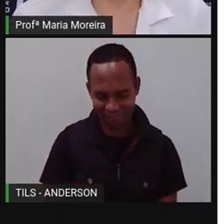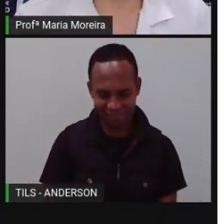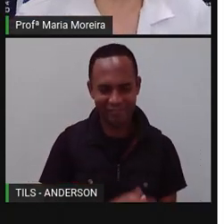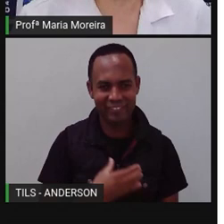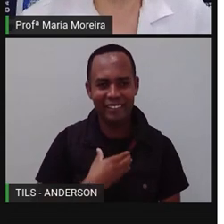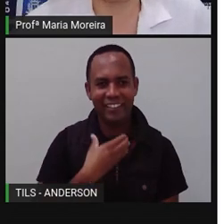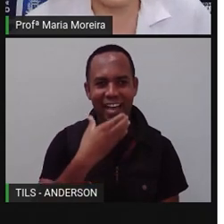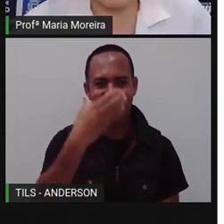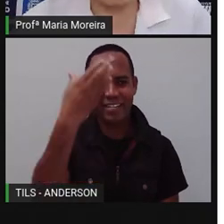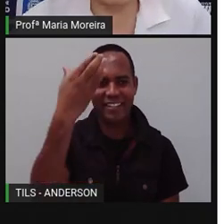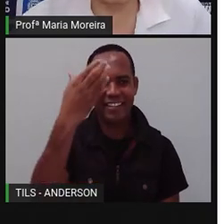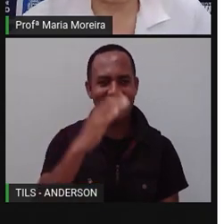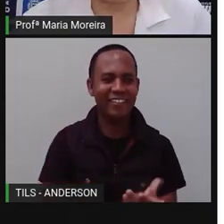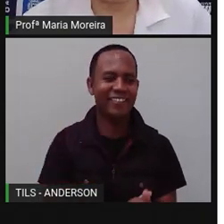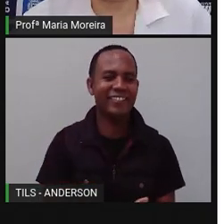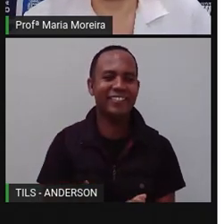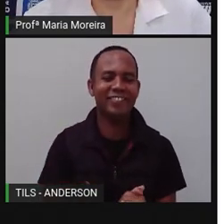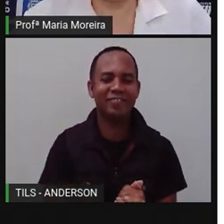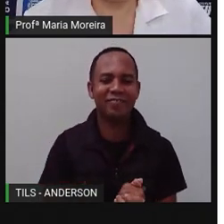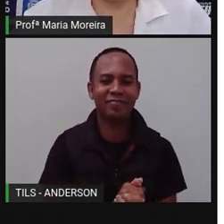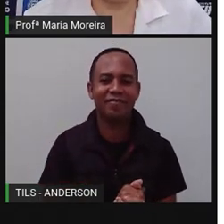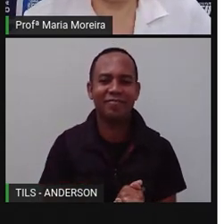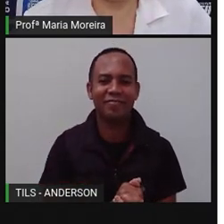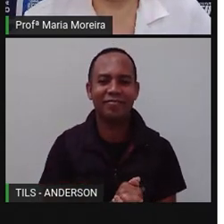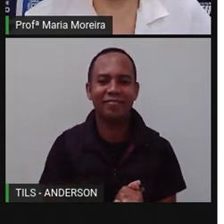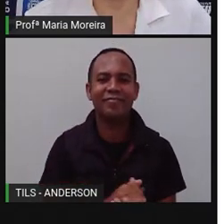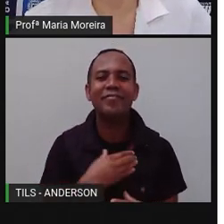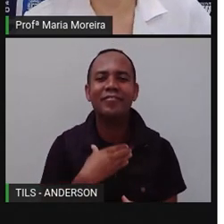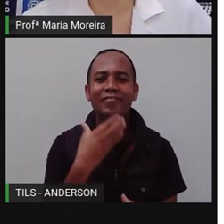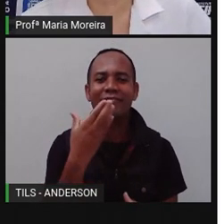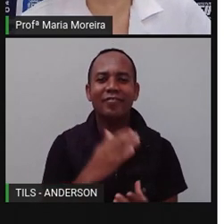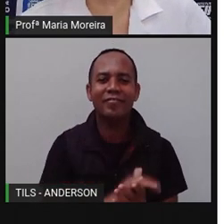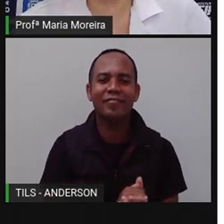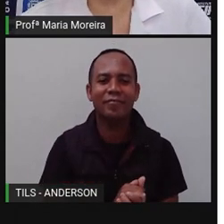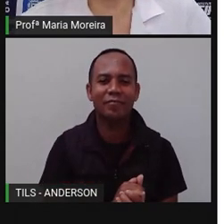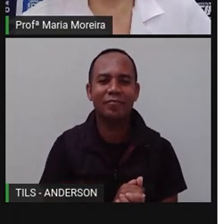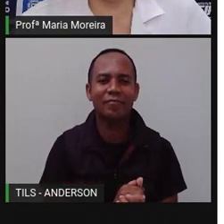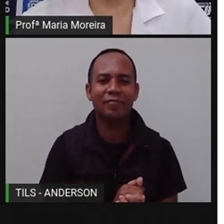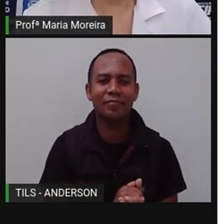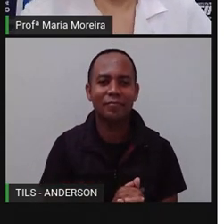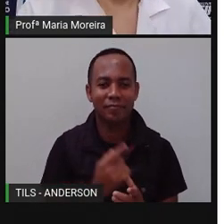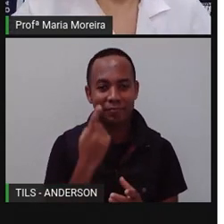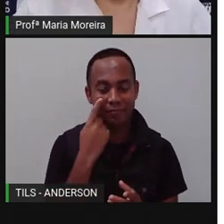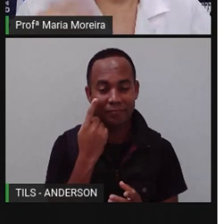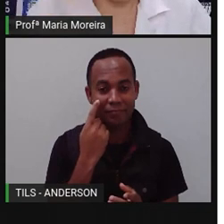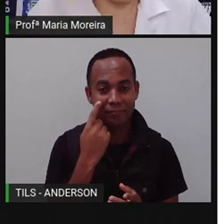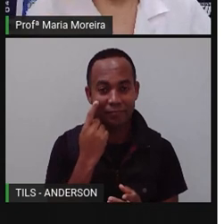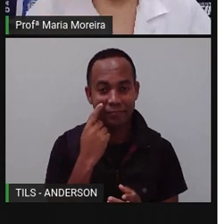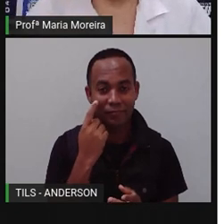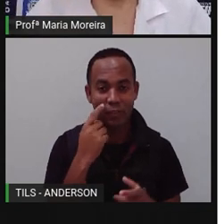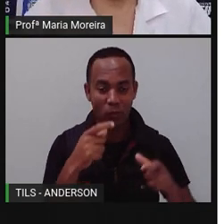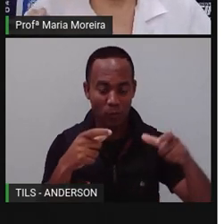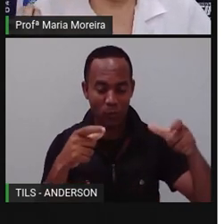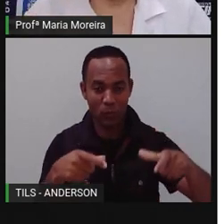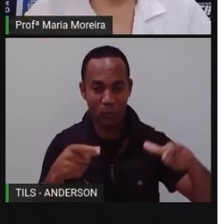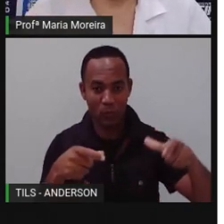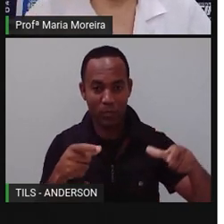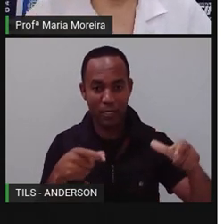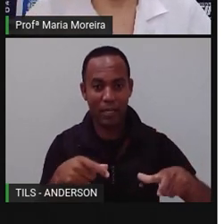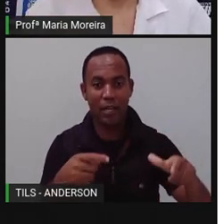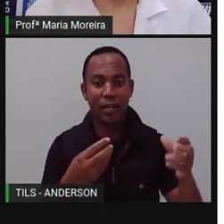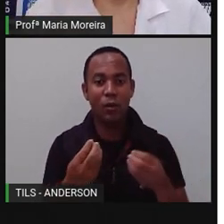Ah, temos a girafa. Aprendi, sou inteligente, pô. Vamos lá. O habitat, ele pode ser